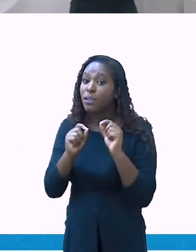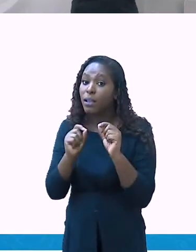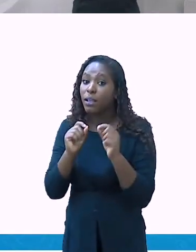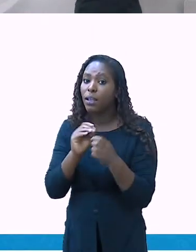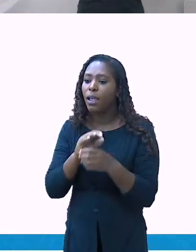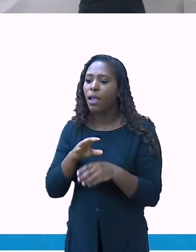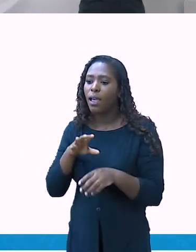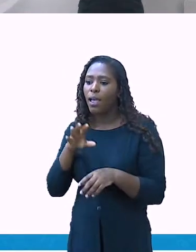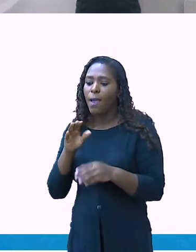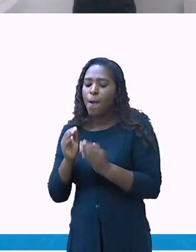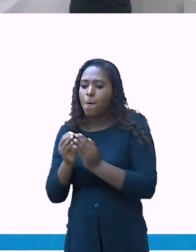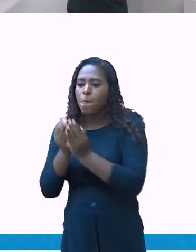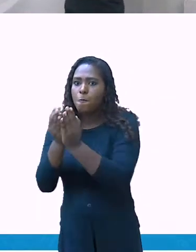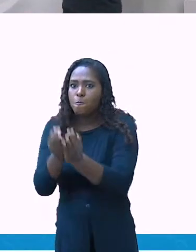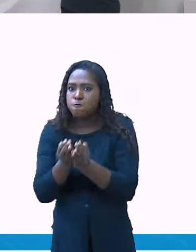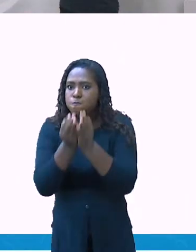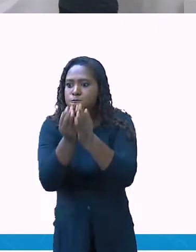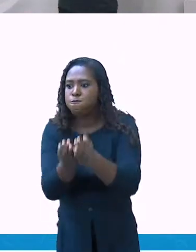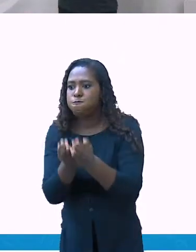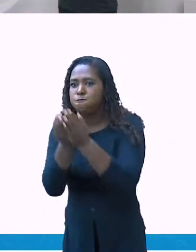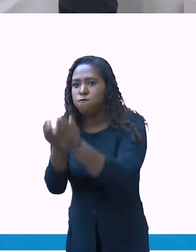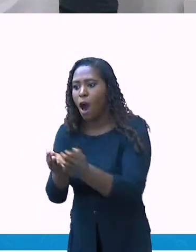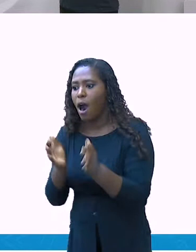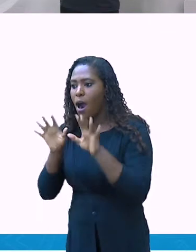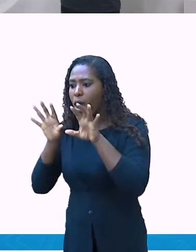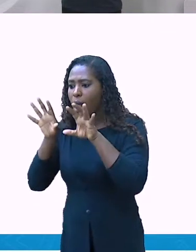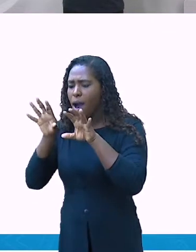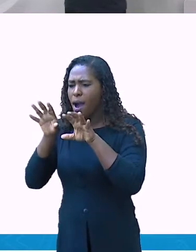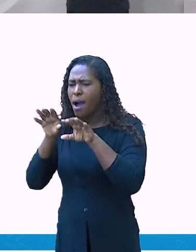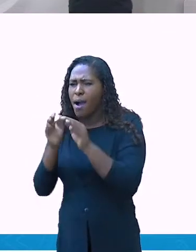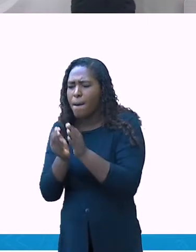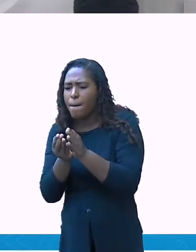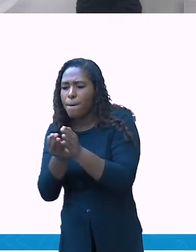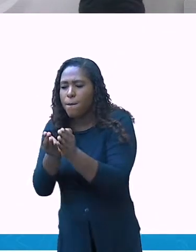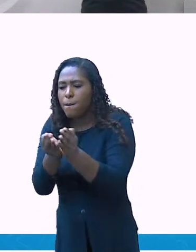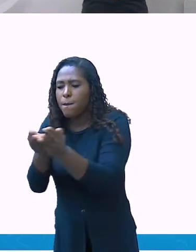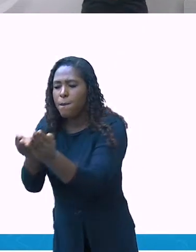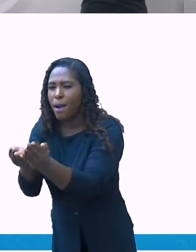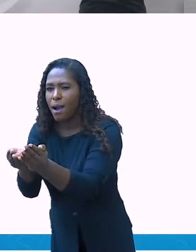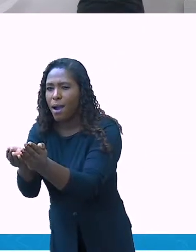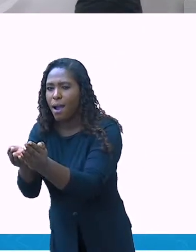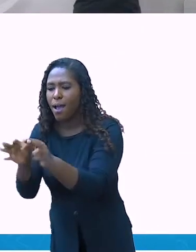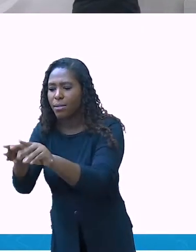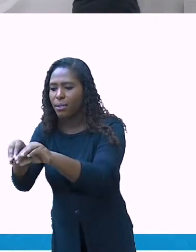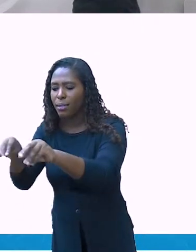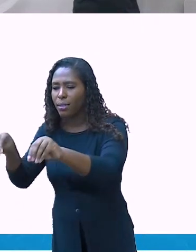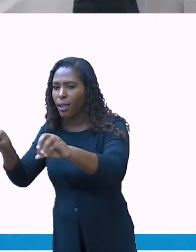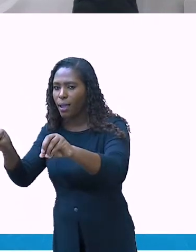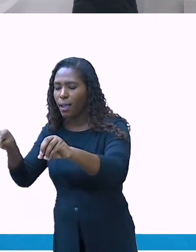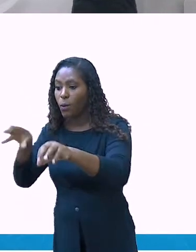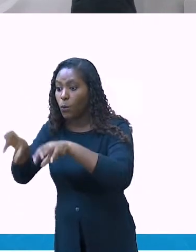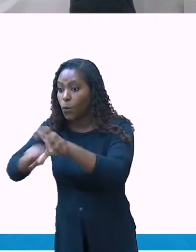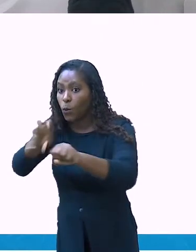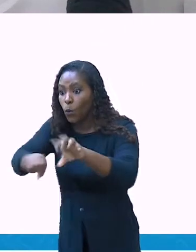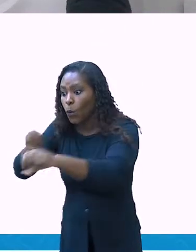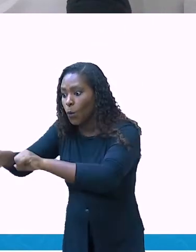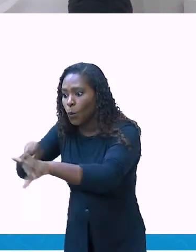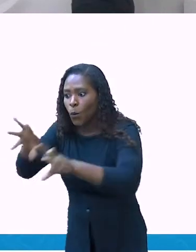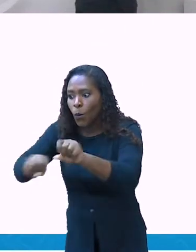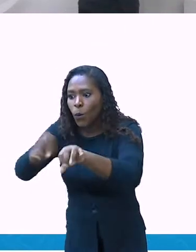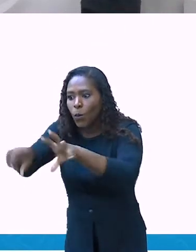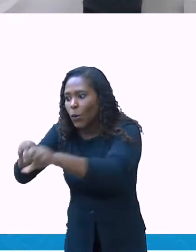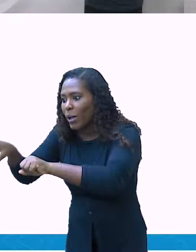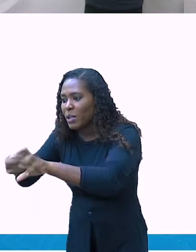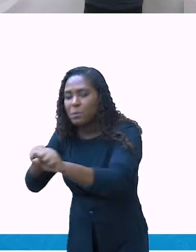atividades comerciais, tanto pela exploração de terras, minerais e vegetais, quanto